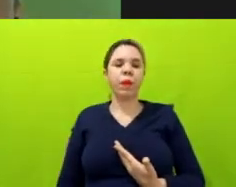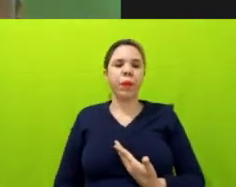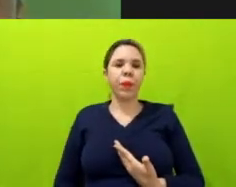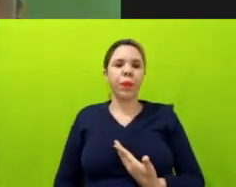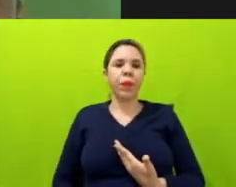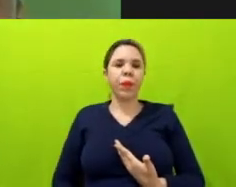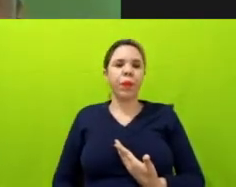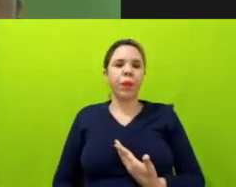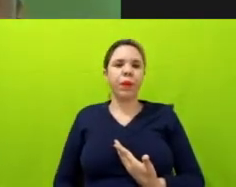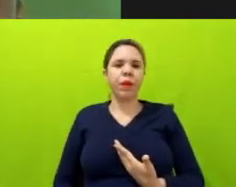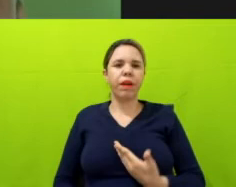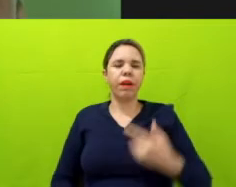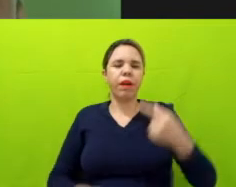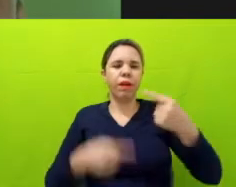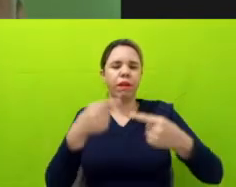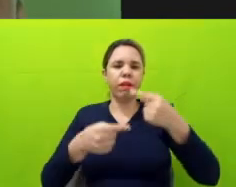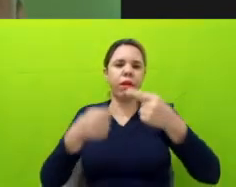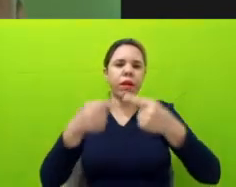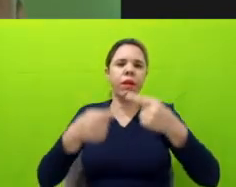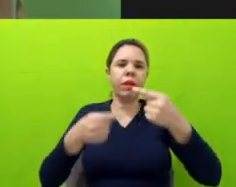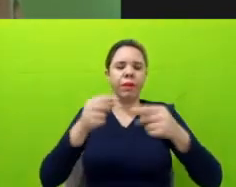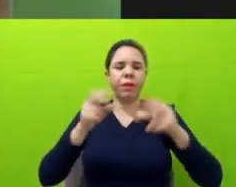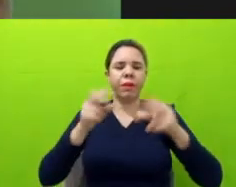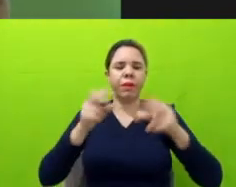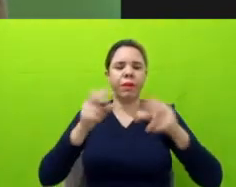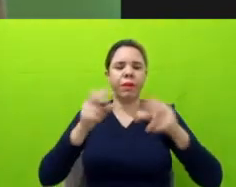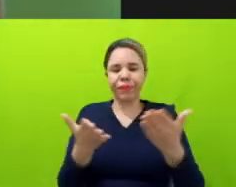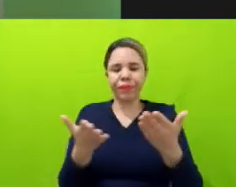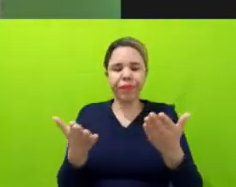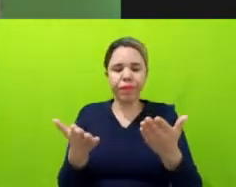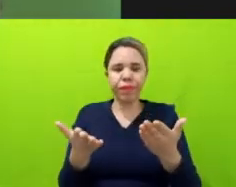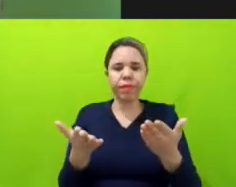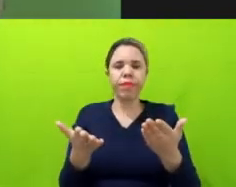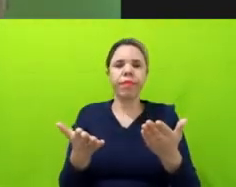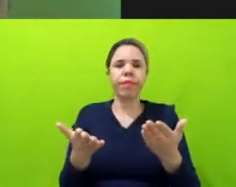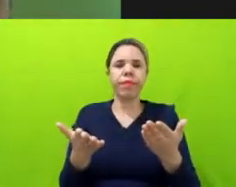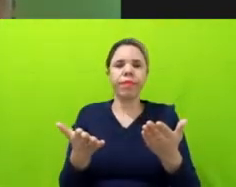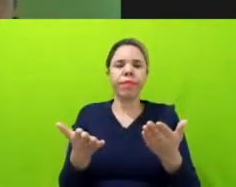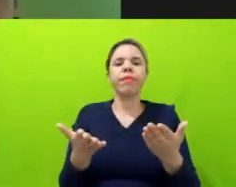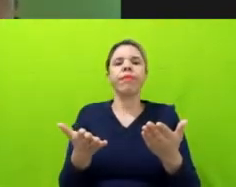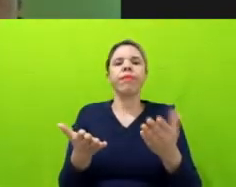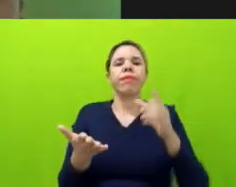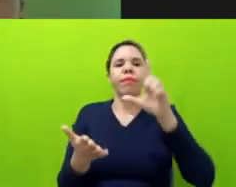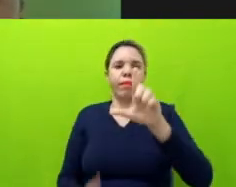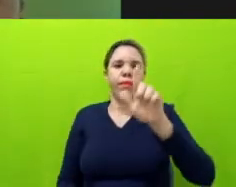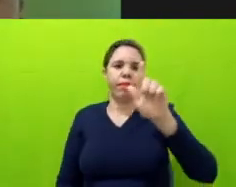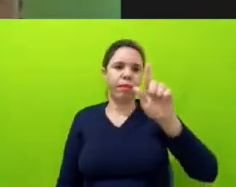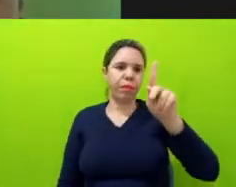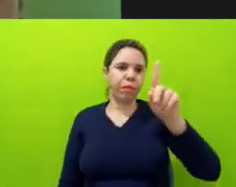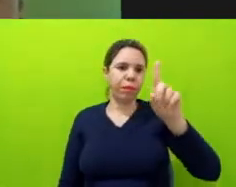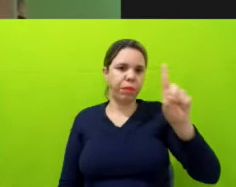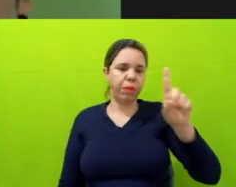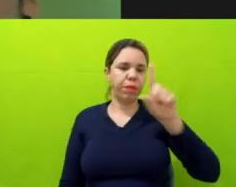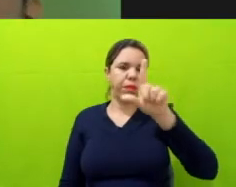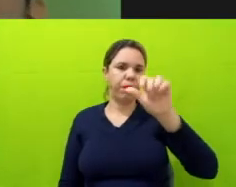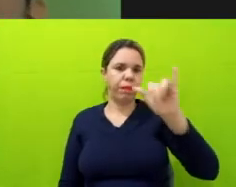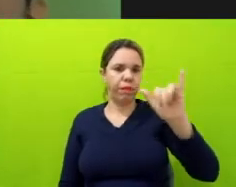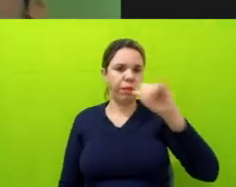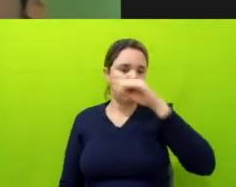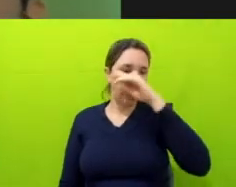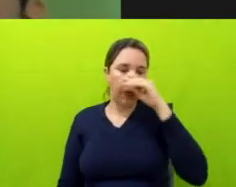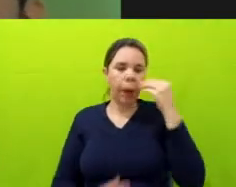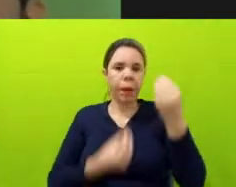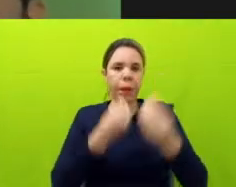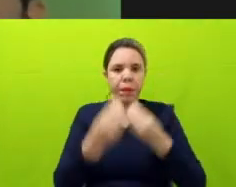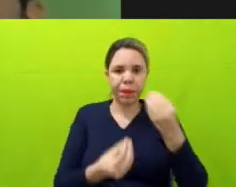discussão super importante, super atual, que é o embate entre a LGPD e LAI, como que a gente acaba,